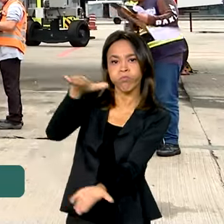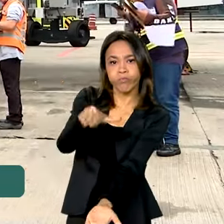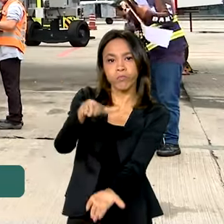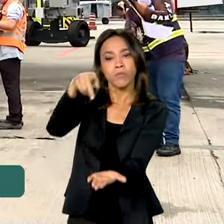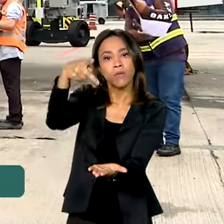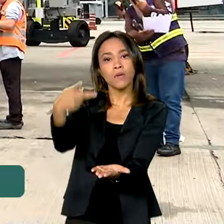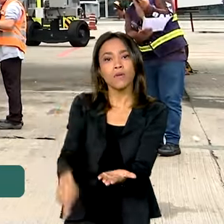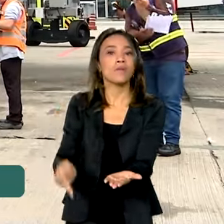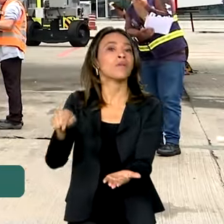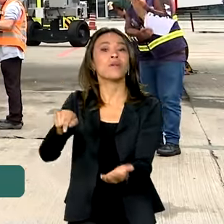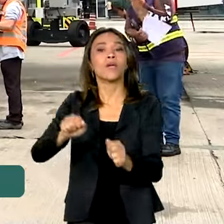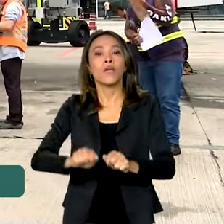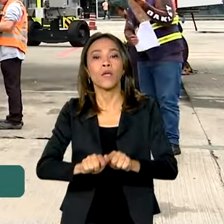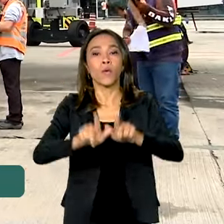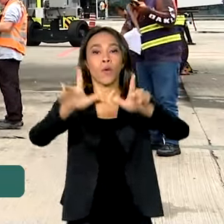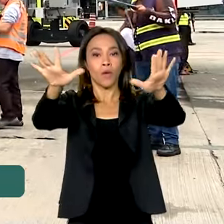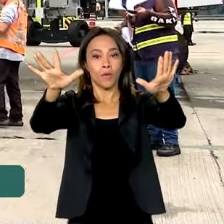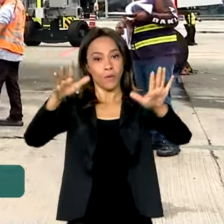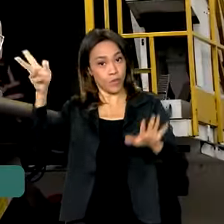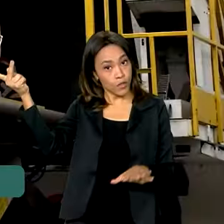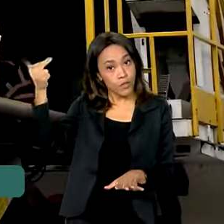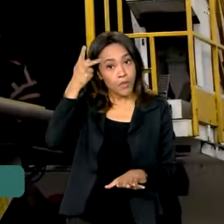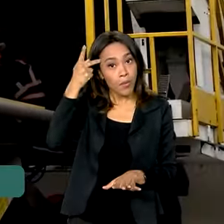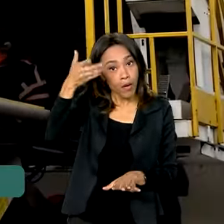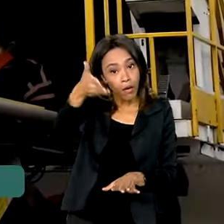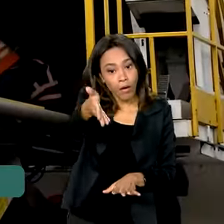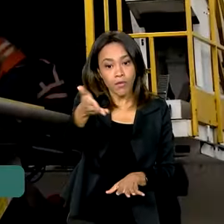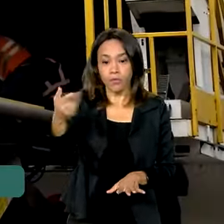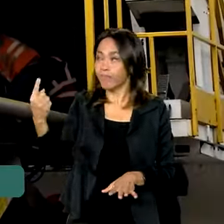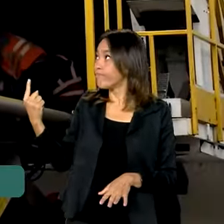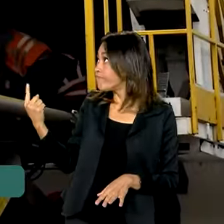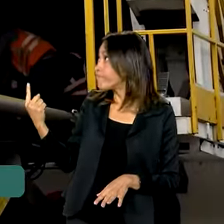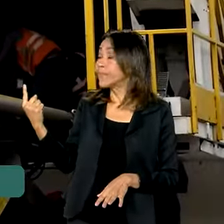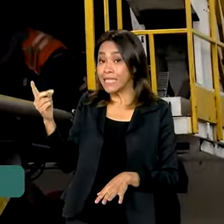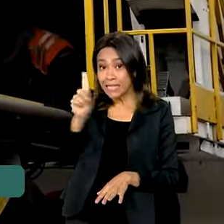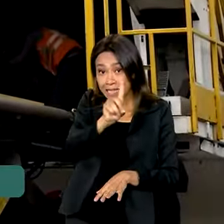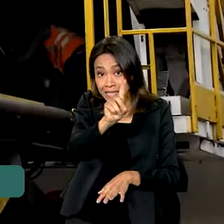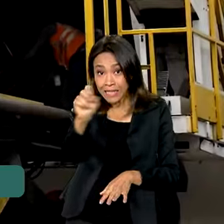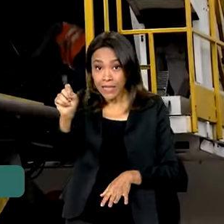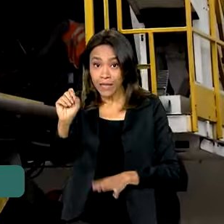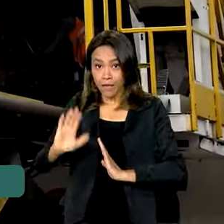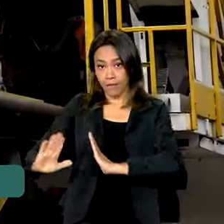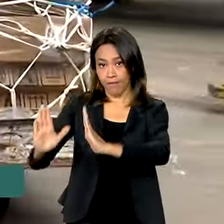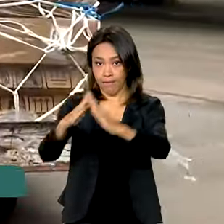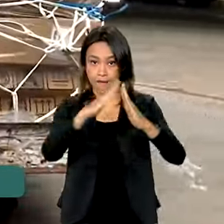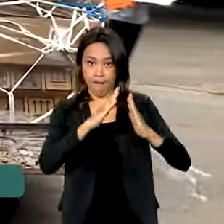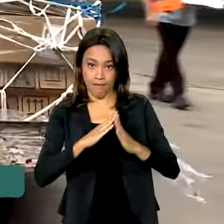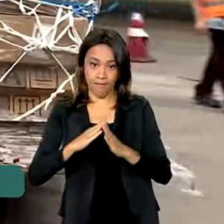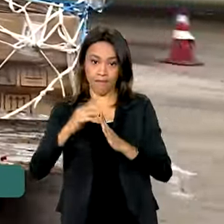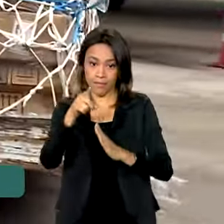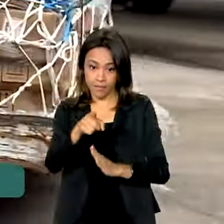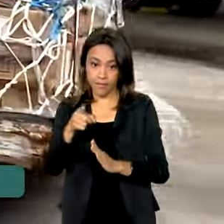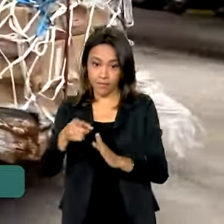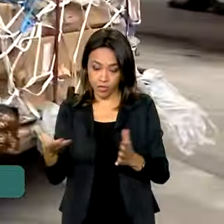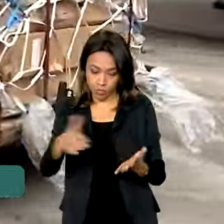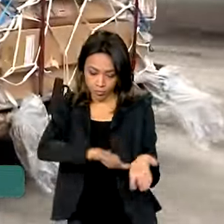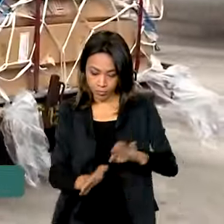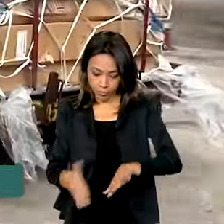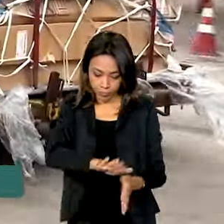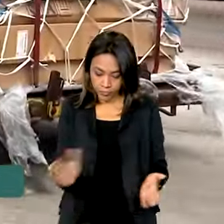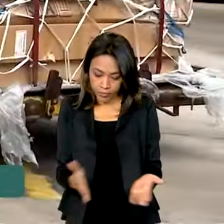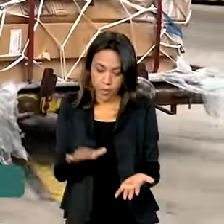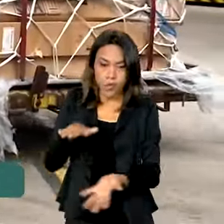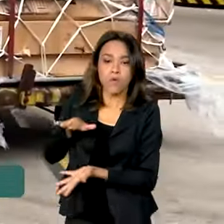aeroporto de Guarulhos, em São Paulo. São as 100 primeiras casas modulares. Daqui, elas vão seguir